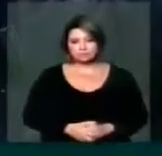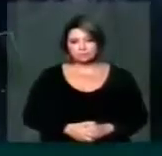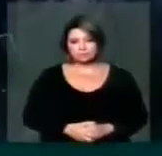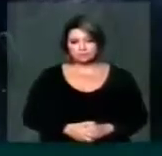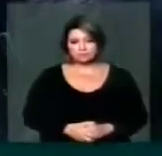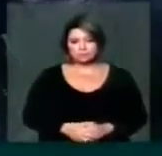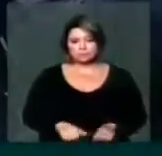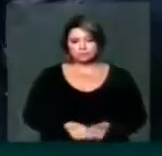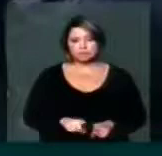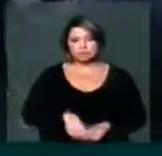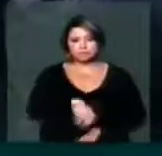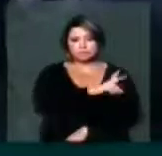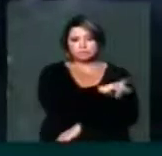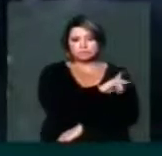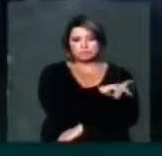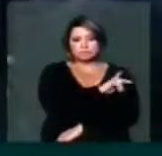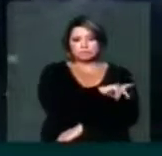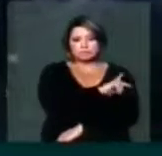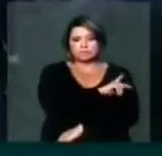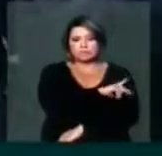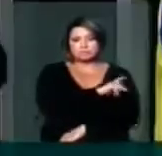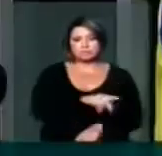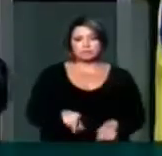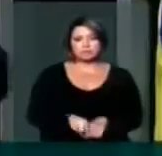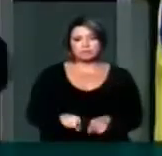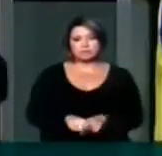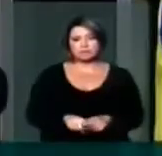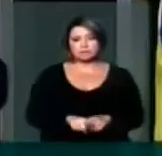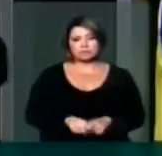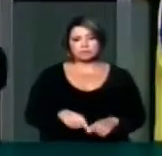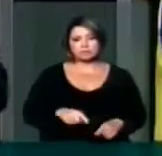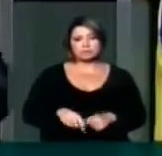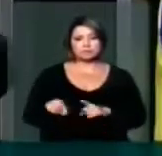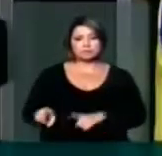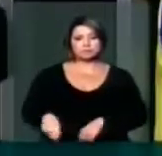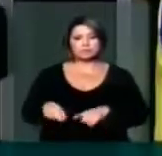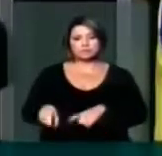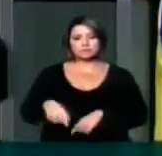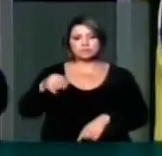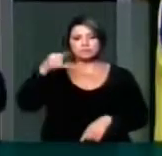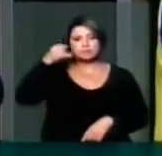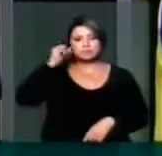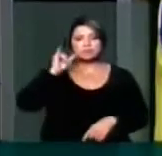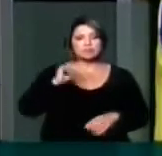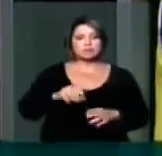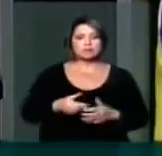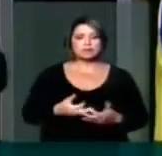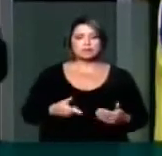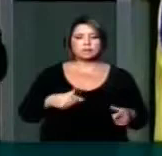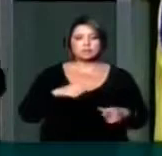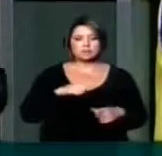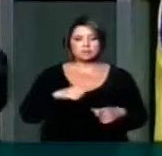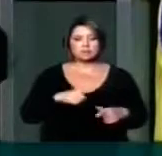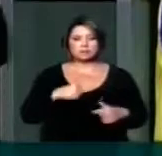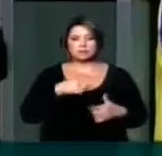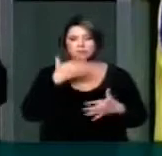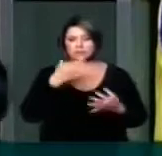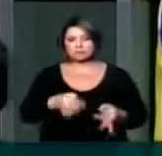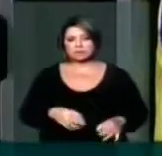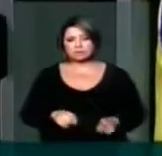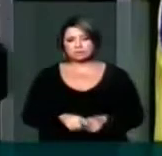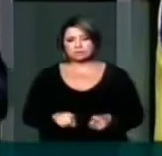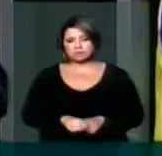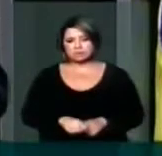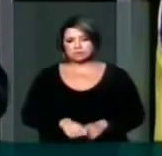Malus, que o Piauí hoje é uma das últimas fronteiras agrícolas disponíveis do país. E não é justo que a